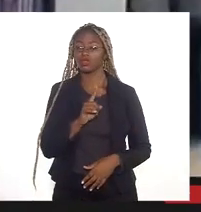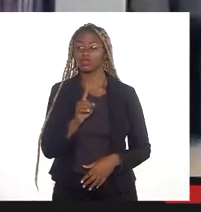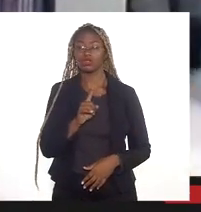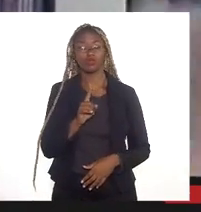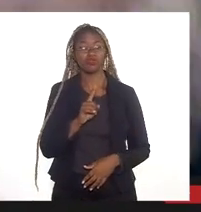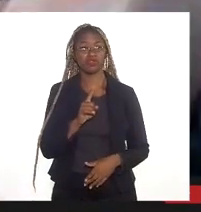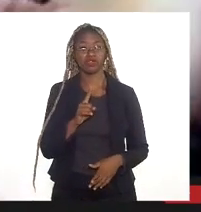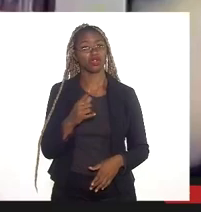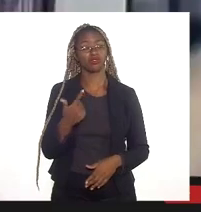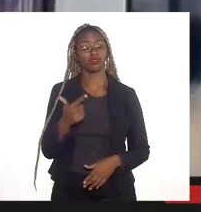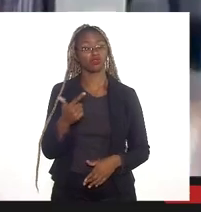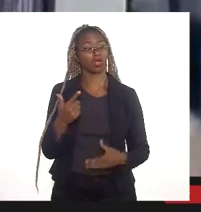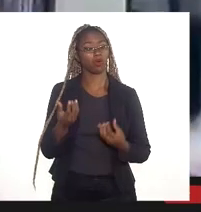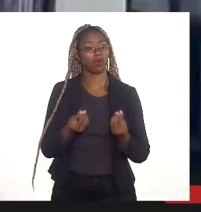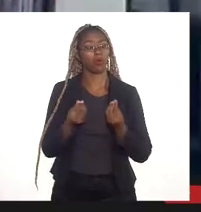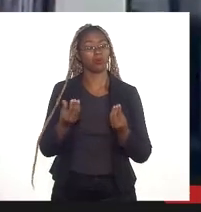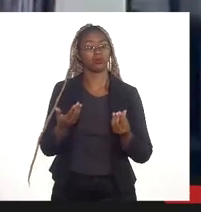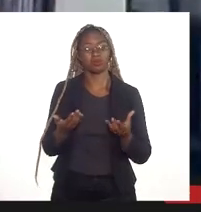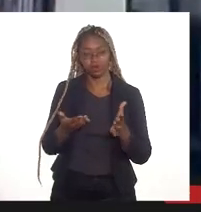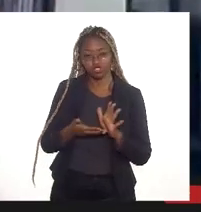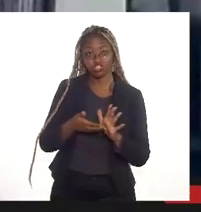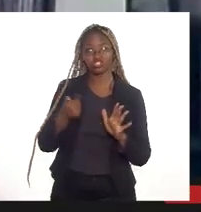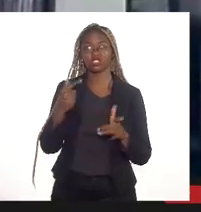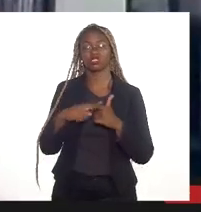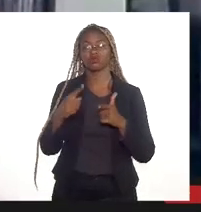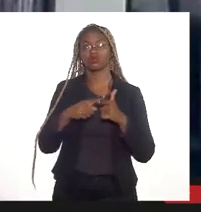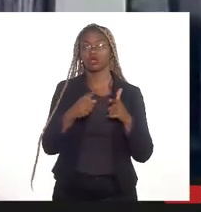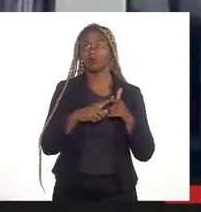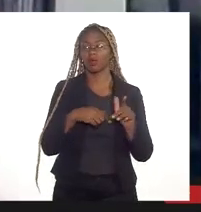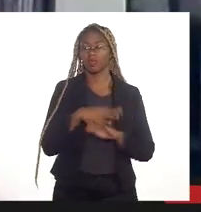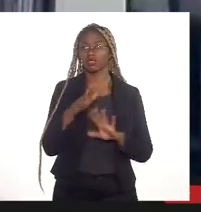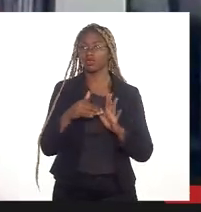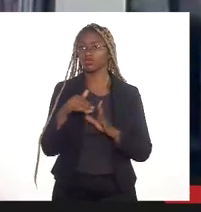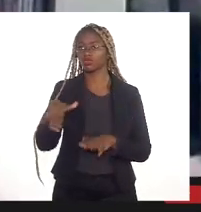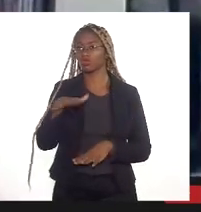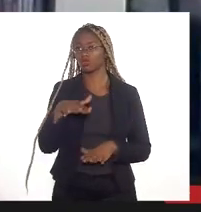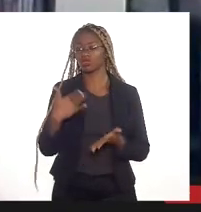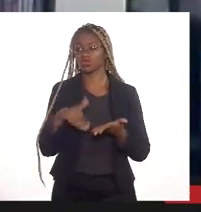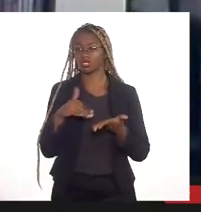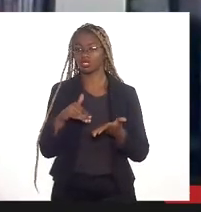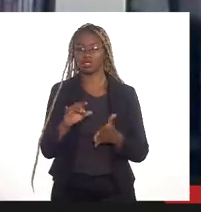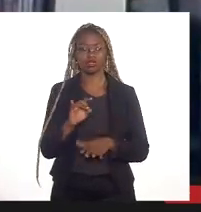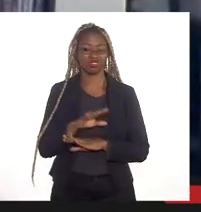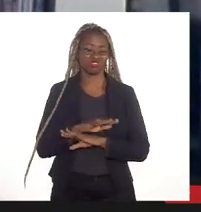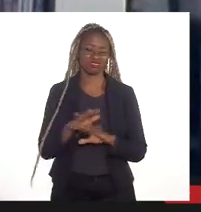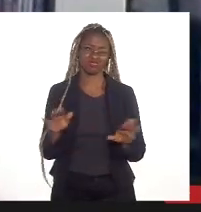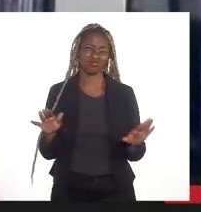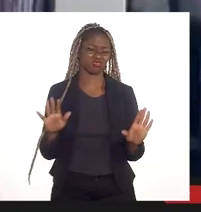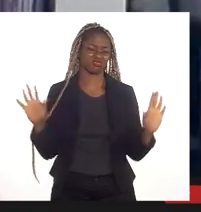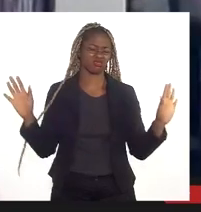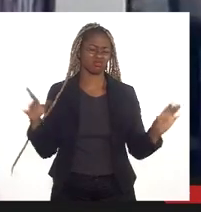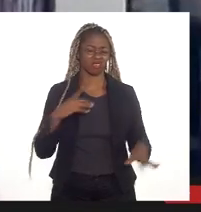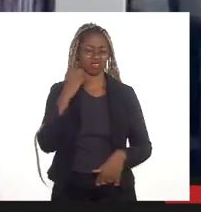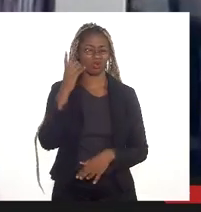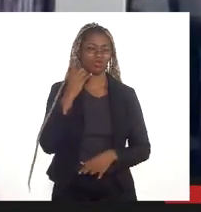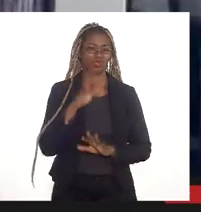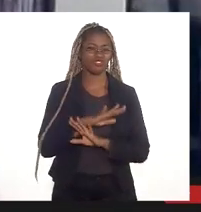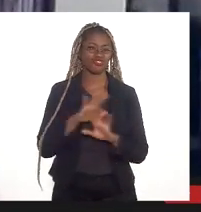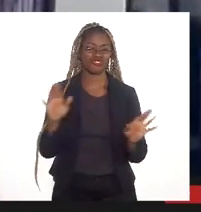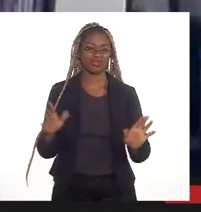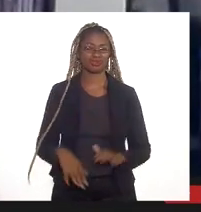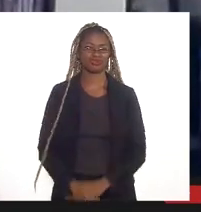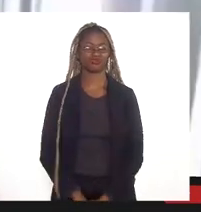mitigar esses problemas todos que foram elencados pelo secretário. Por enquanto, era isso, tudo aí, o novo deputado Valdeque Carneiro.